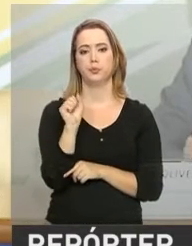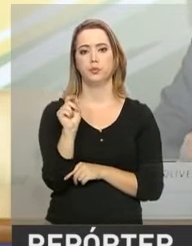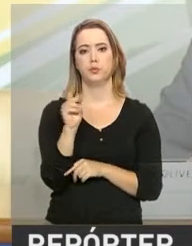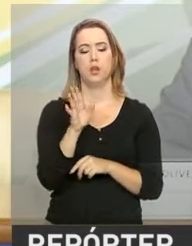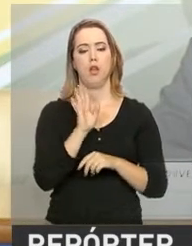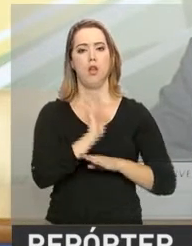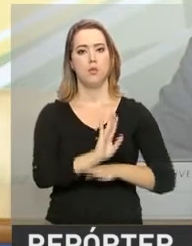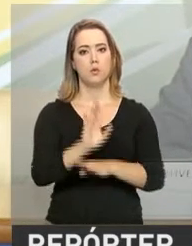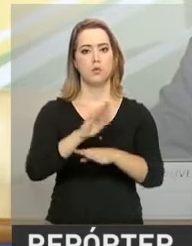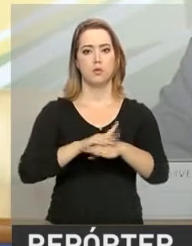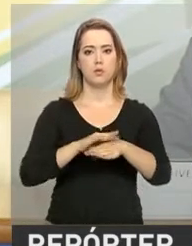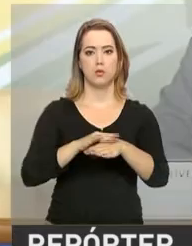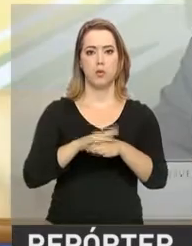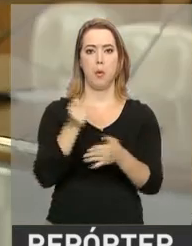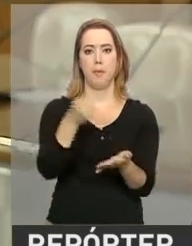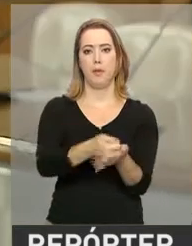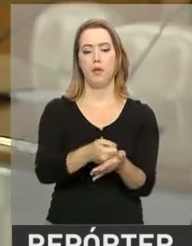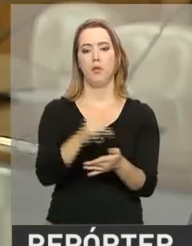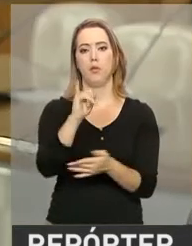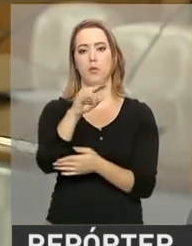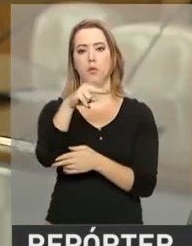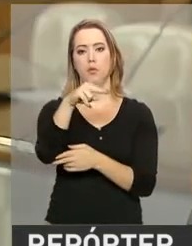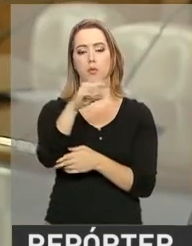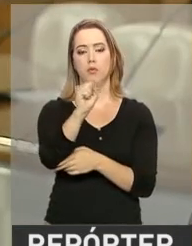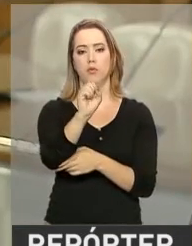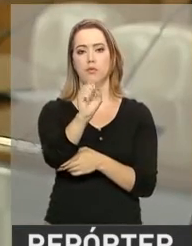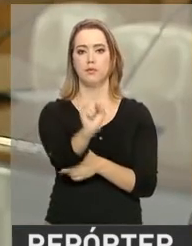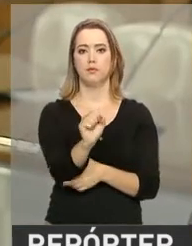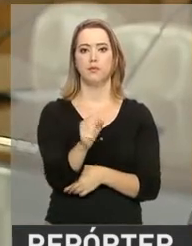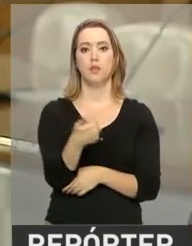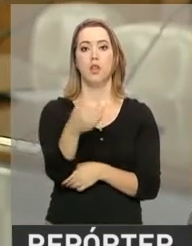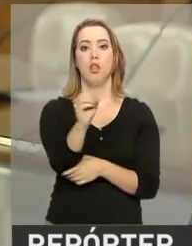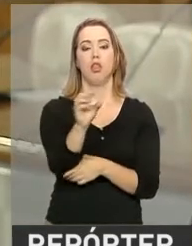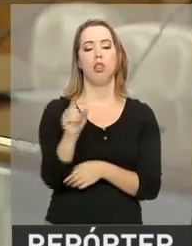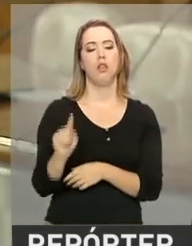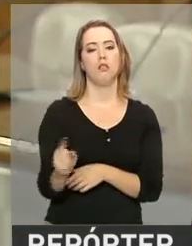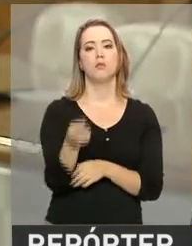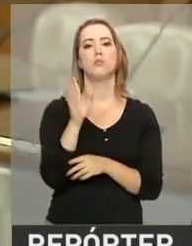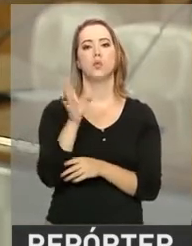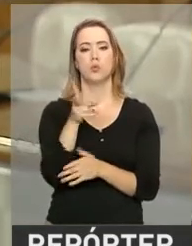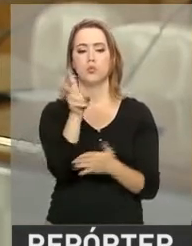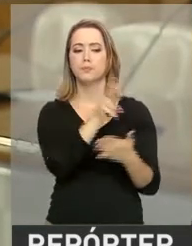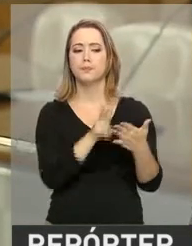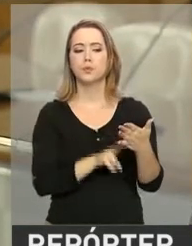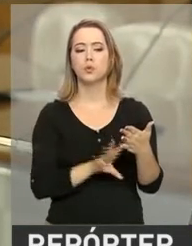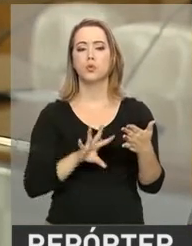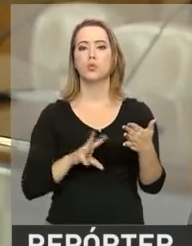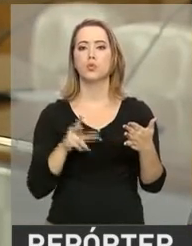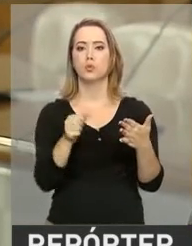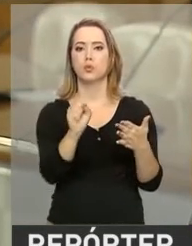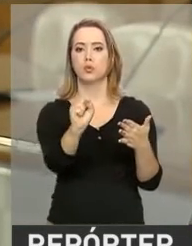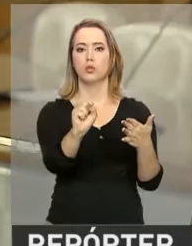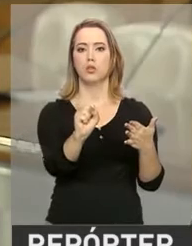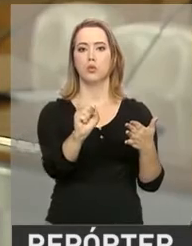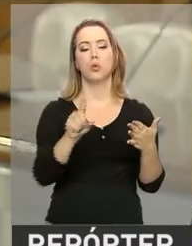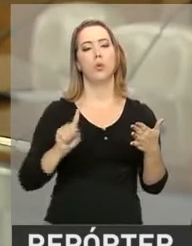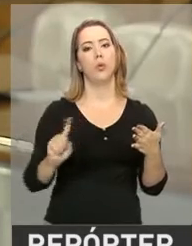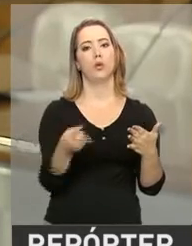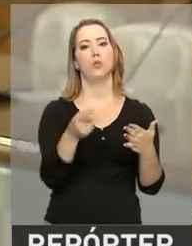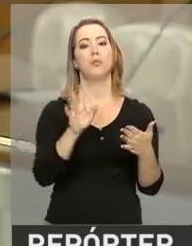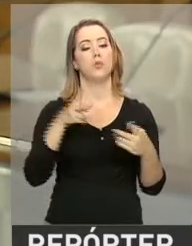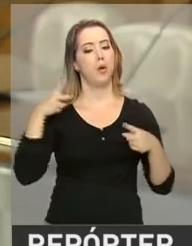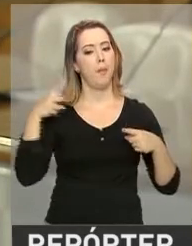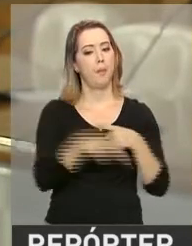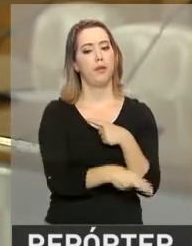auxílio doença, pago pelo INSS. Cerca de 10 mil benefícios já foram revisados. Desse total, 8 mil foram cortados,